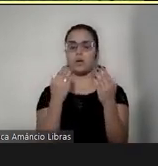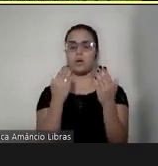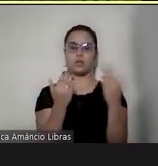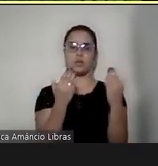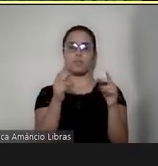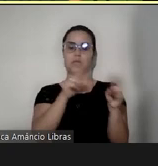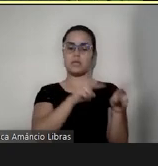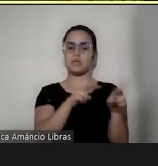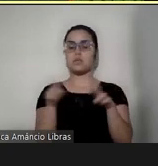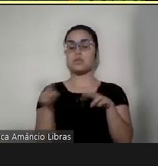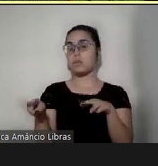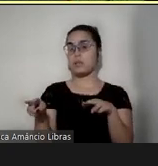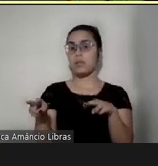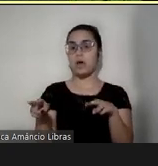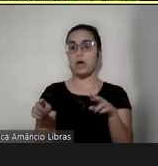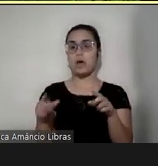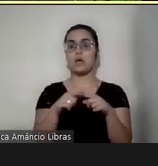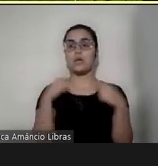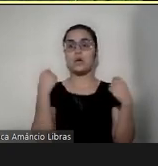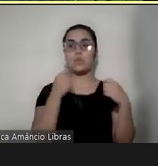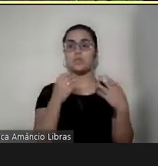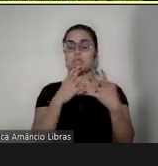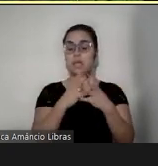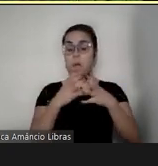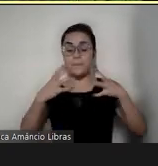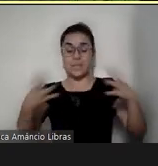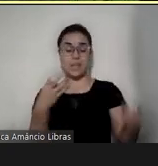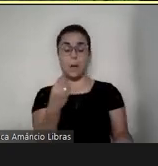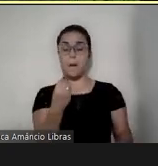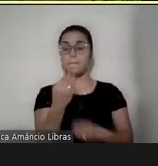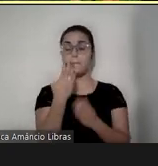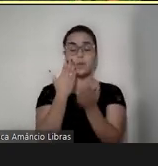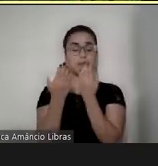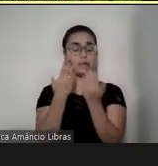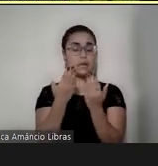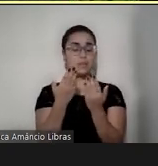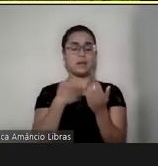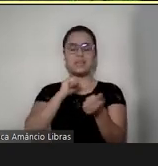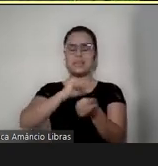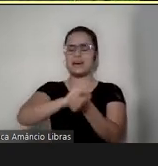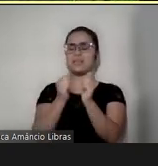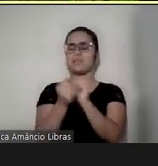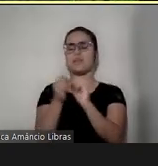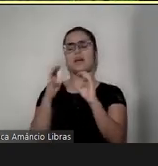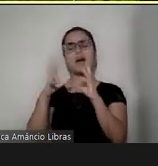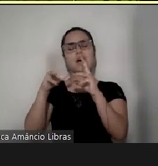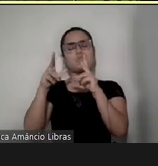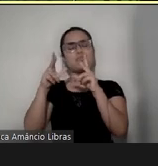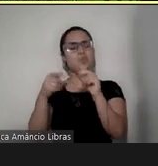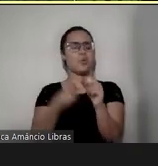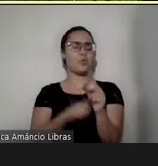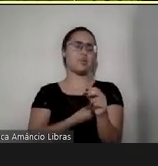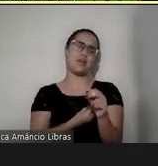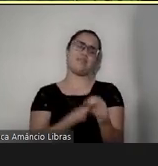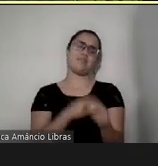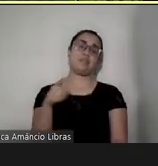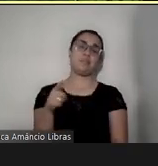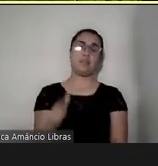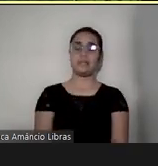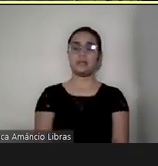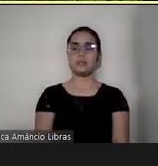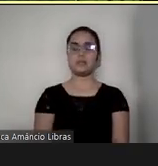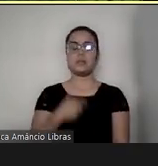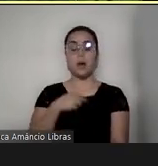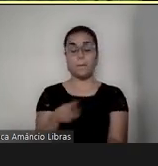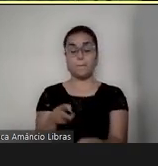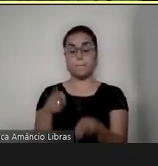semana, e eu tive que aumentar muito e adaptar tudo de novo, toda a minha rotina de novo. E eu percebi